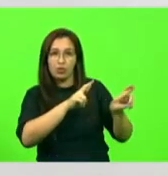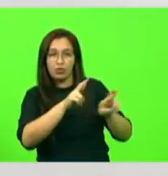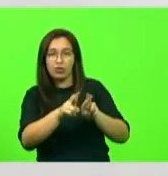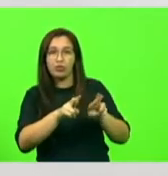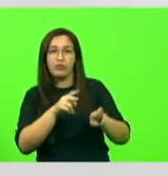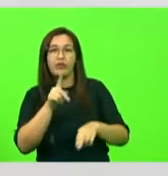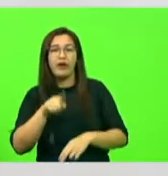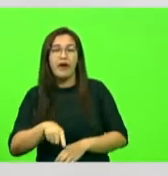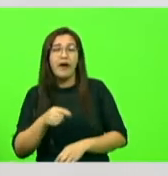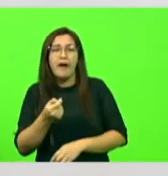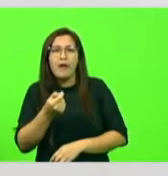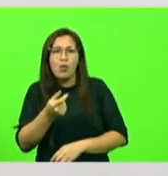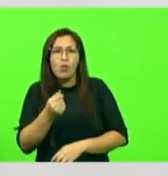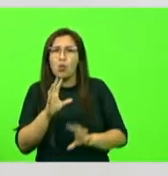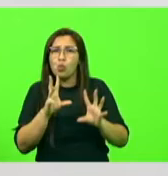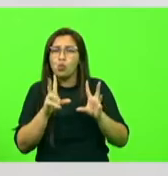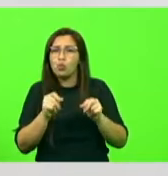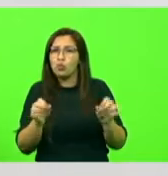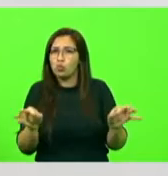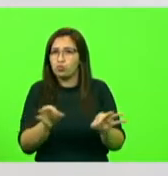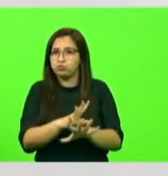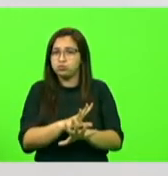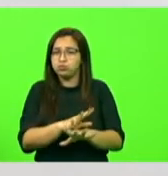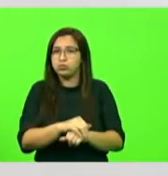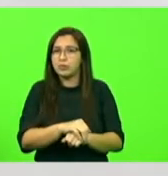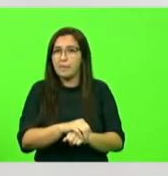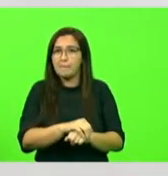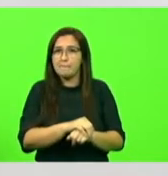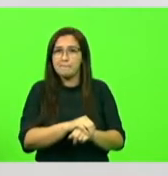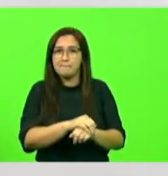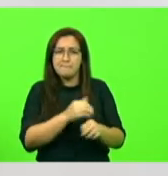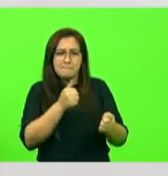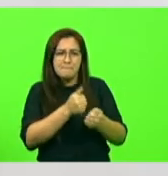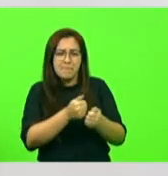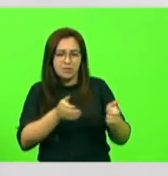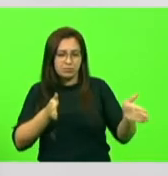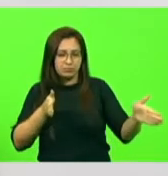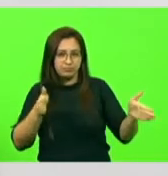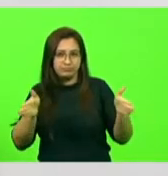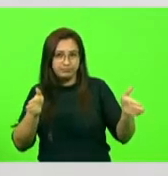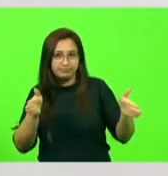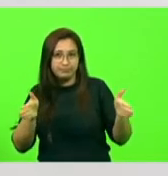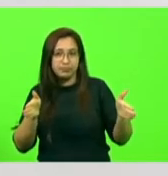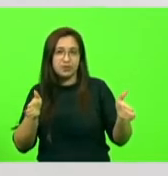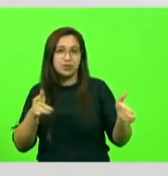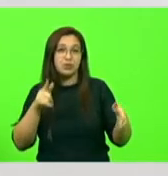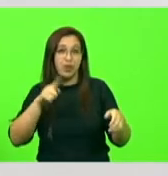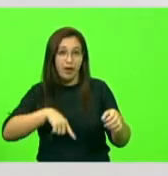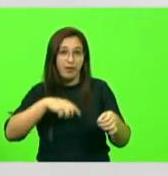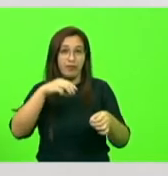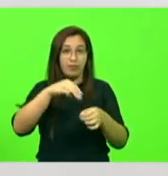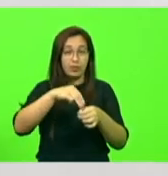perímetro urbano. Tem um trecho já de três quilômetros da Rodovia do Silveira que está municipalizado.